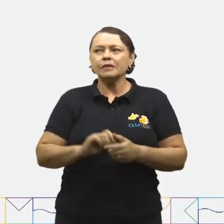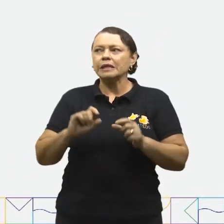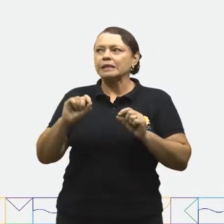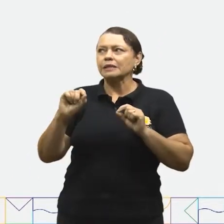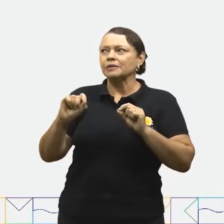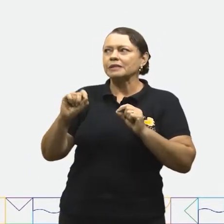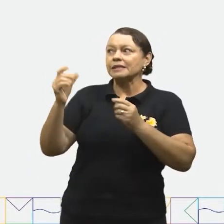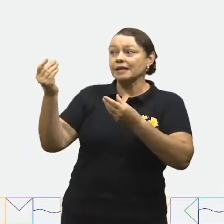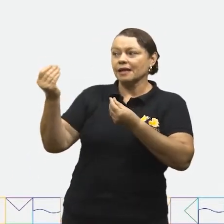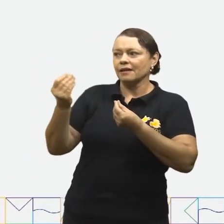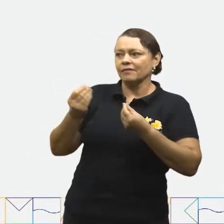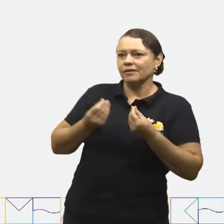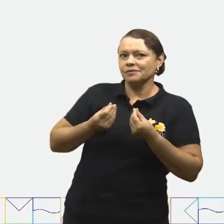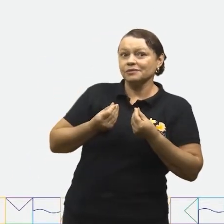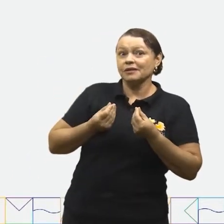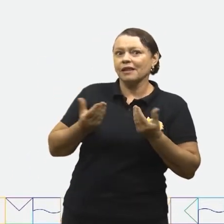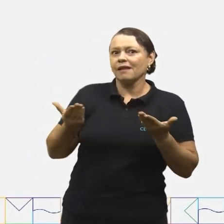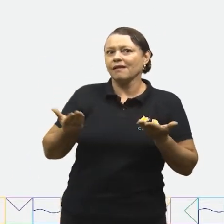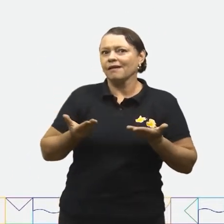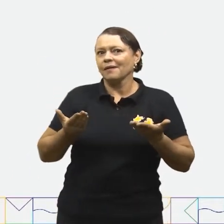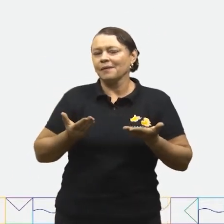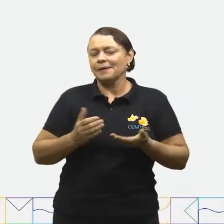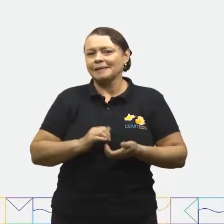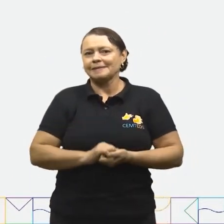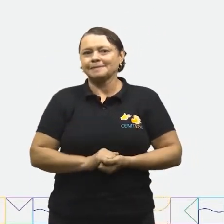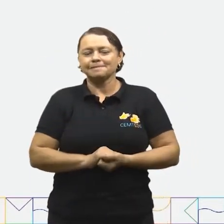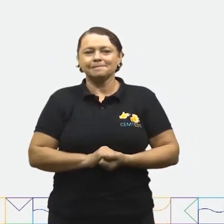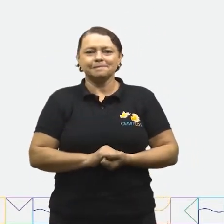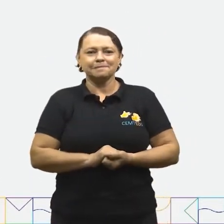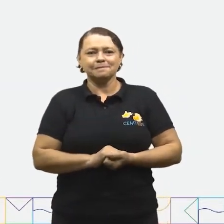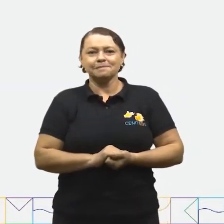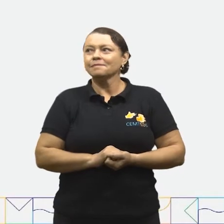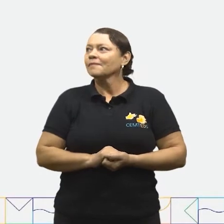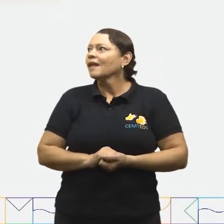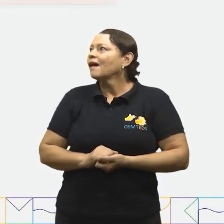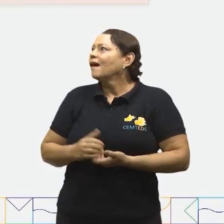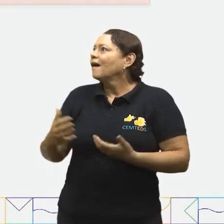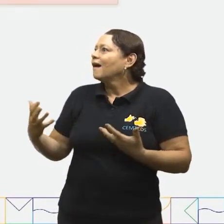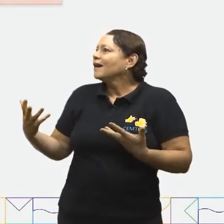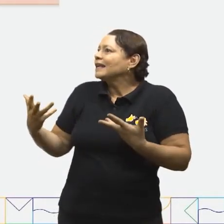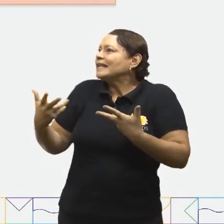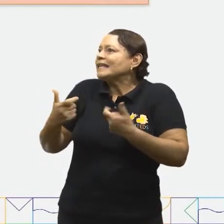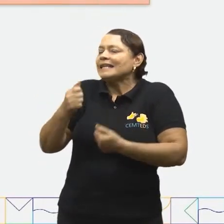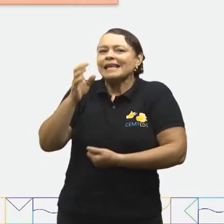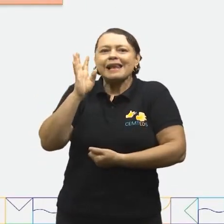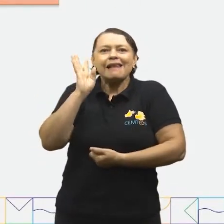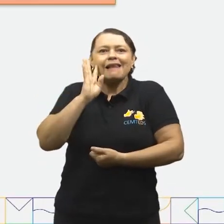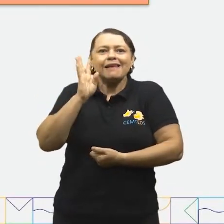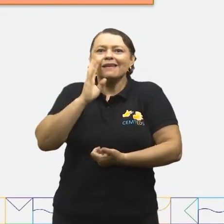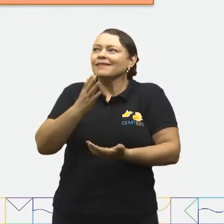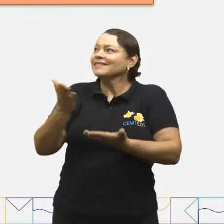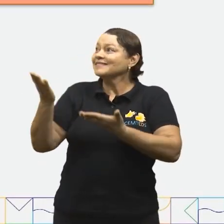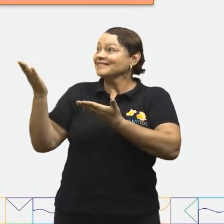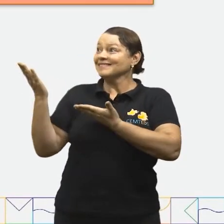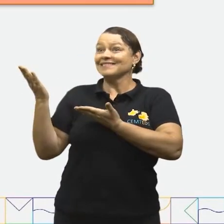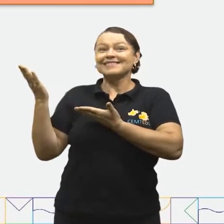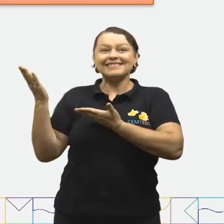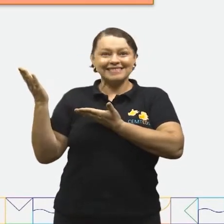que será que ela nos entregará? Que demais! Olha só!